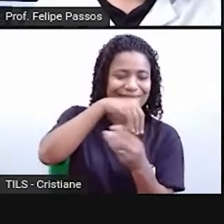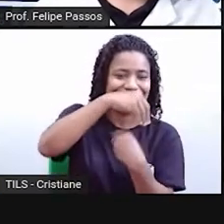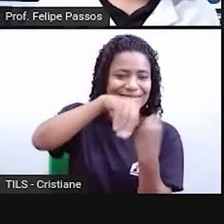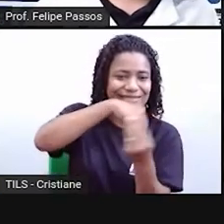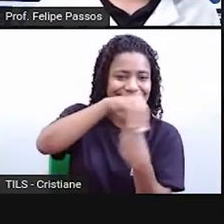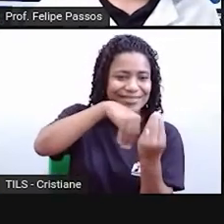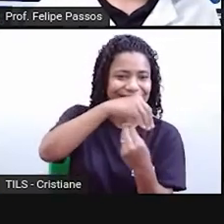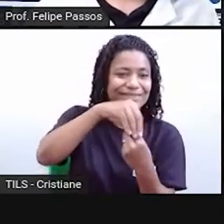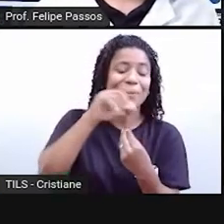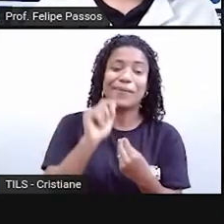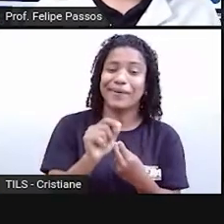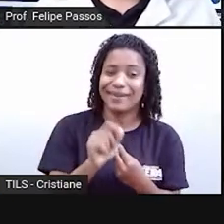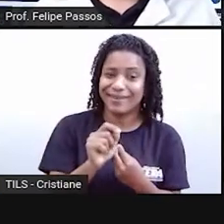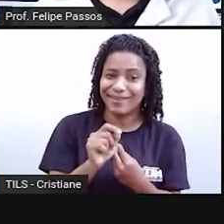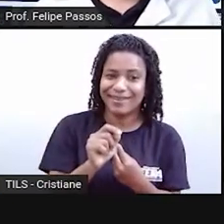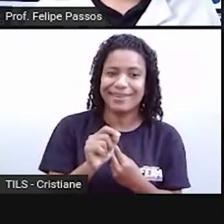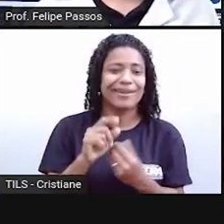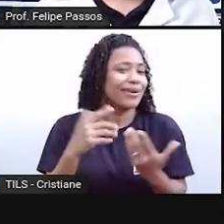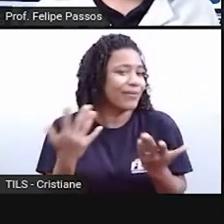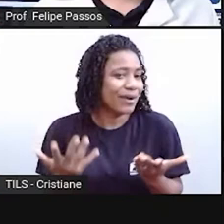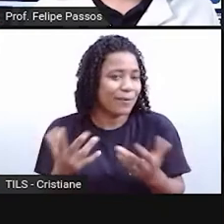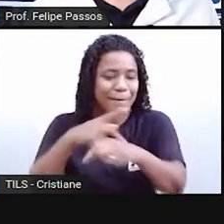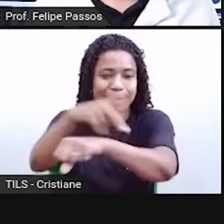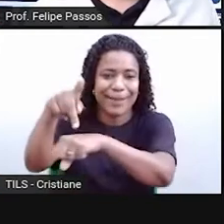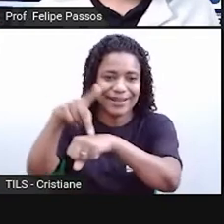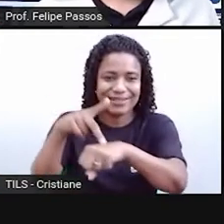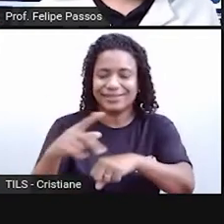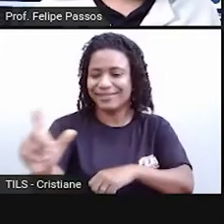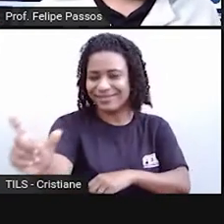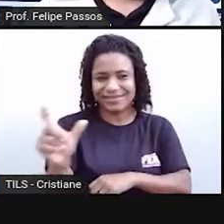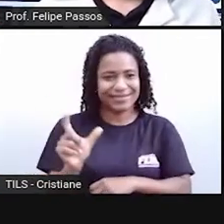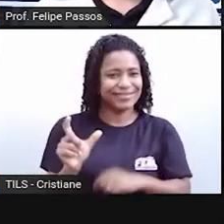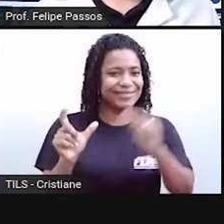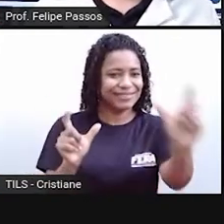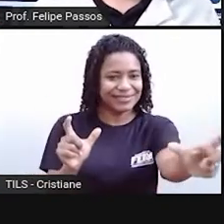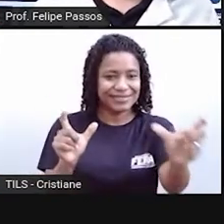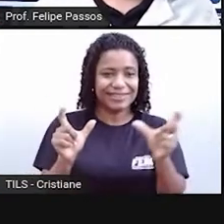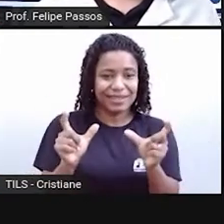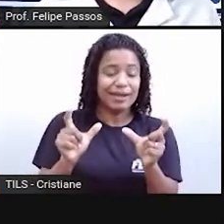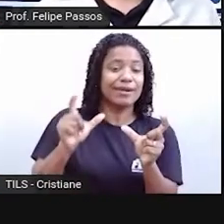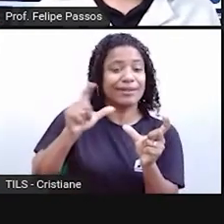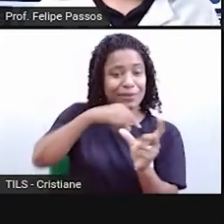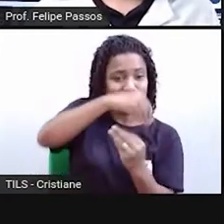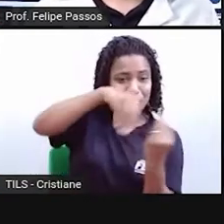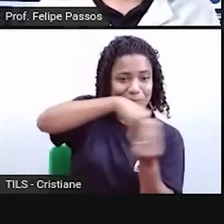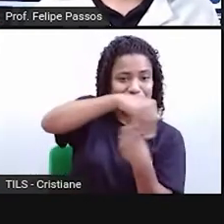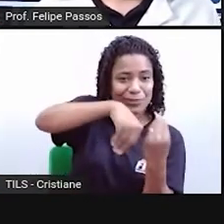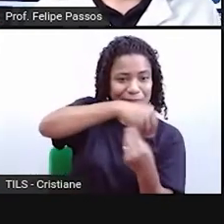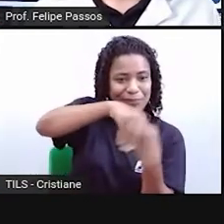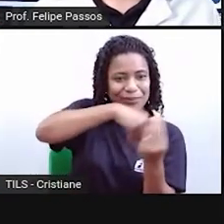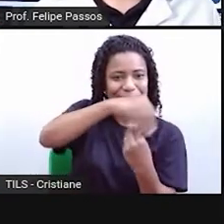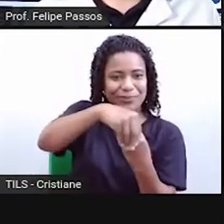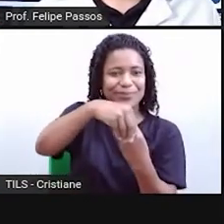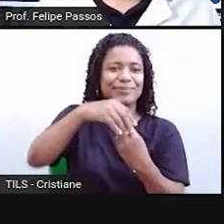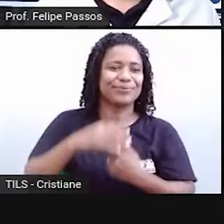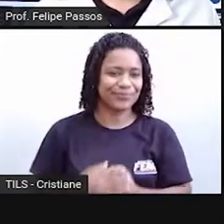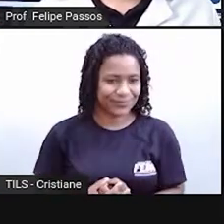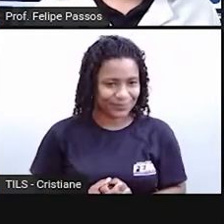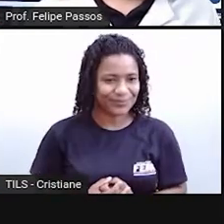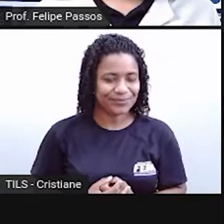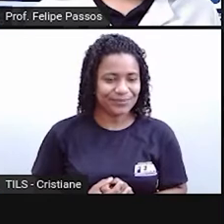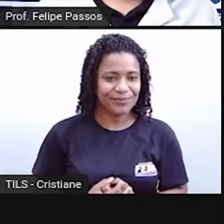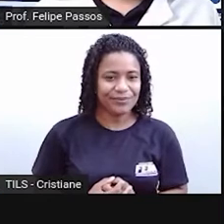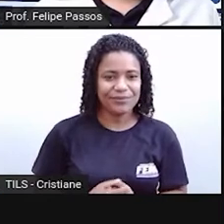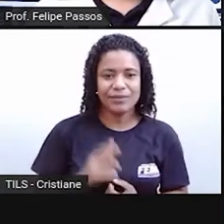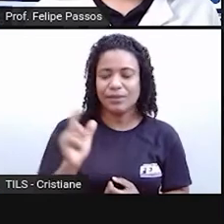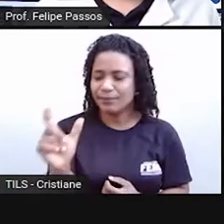de fora do país, né? Algo que vem de outro país, de outra língua. Então, tem várias palavras que a gente usa